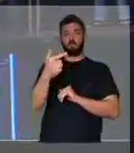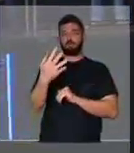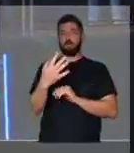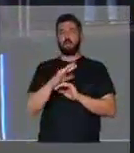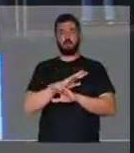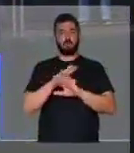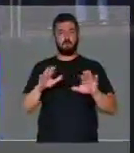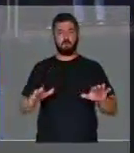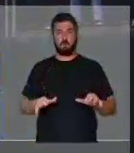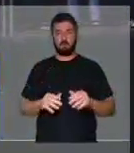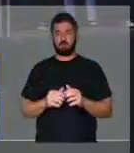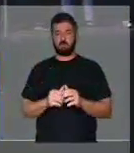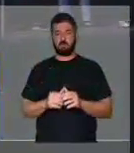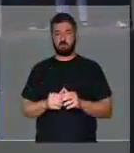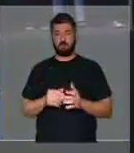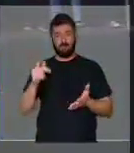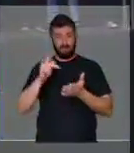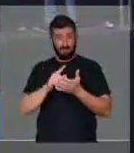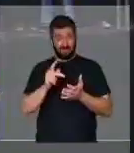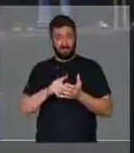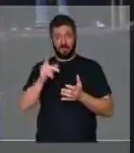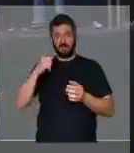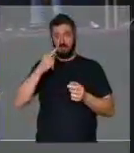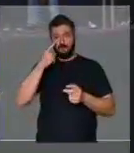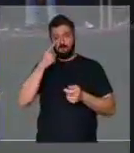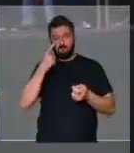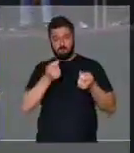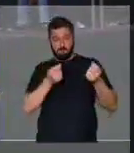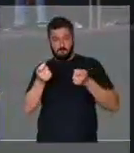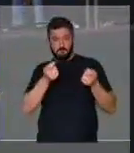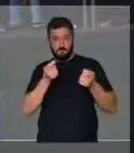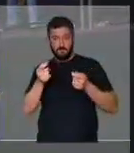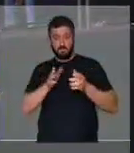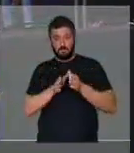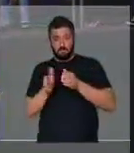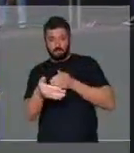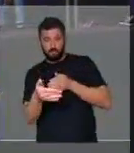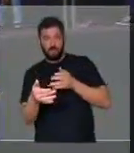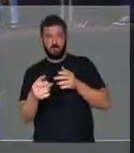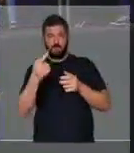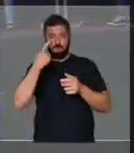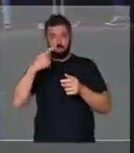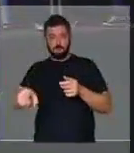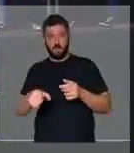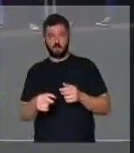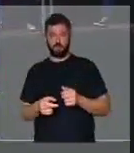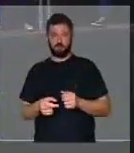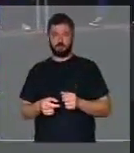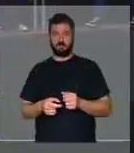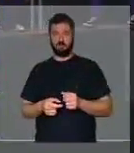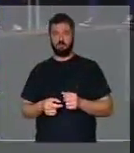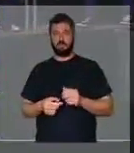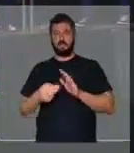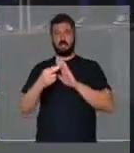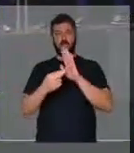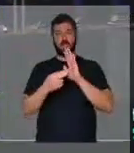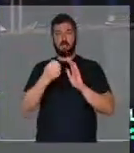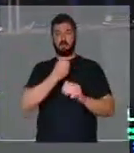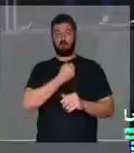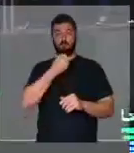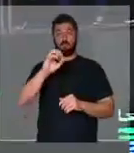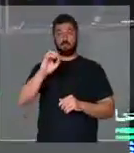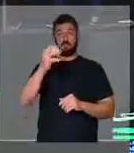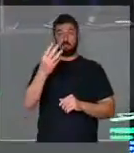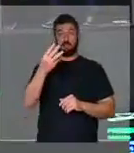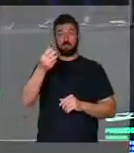Na prática, é uma maneira que se encontrou de se burlar, de se fraudar a resolução número